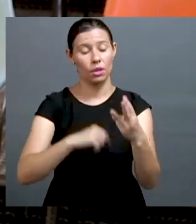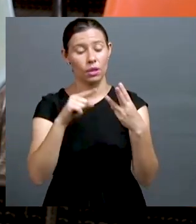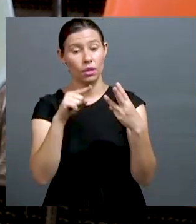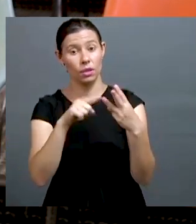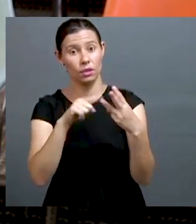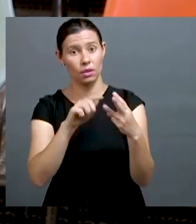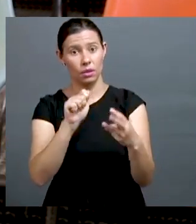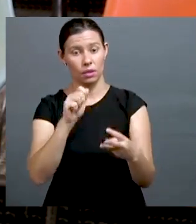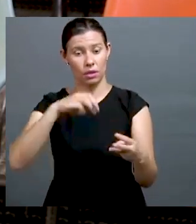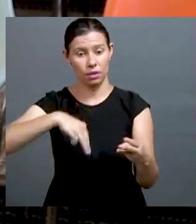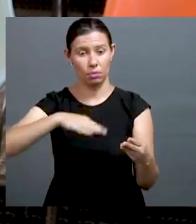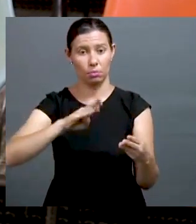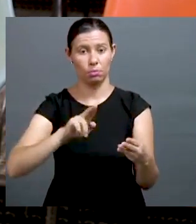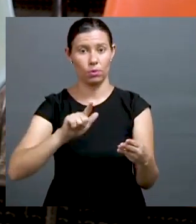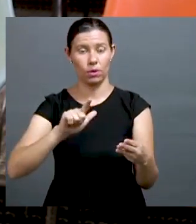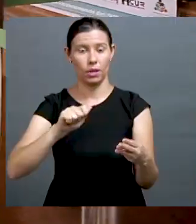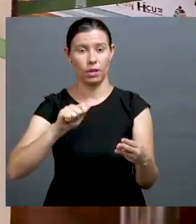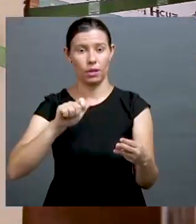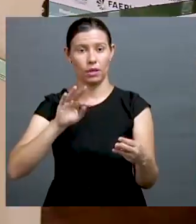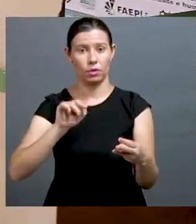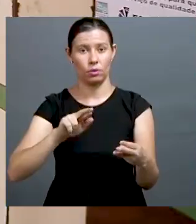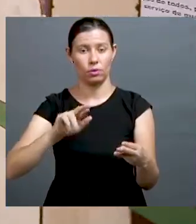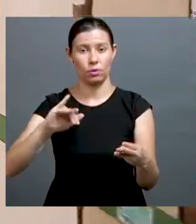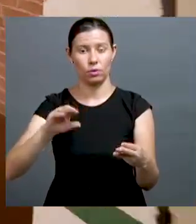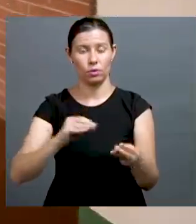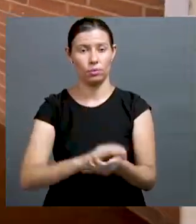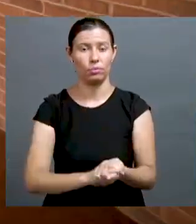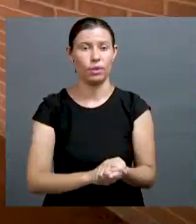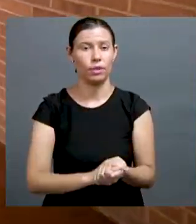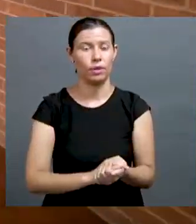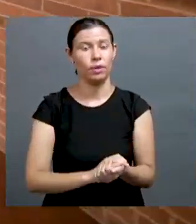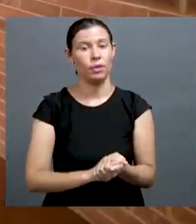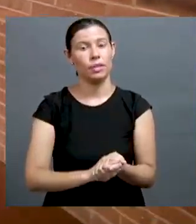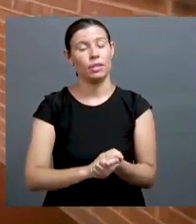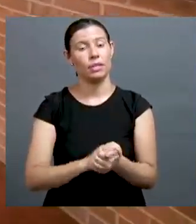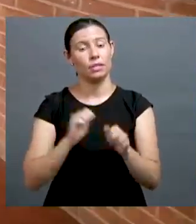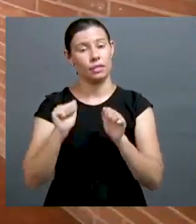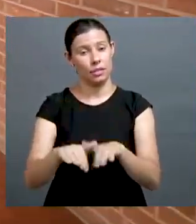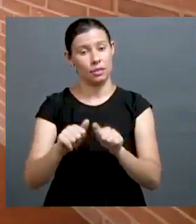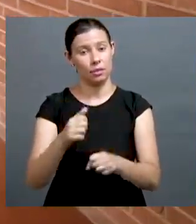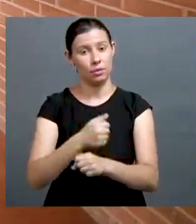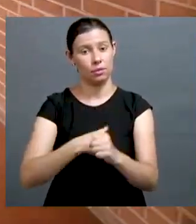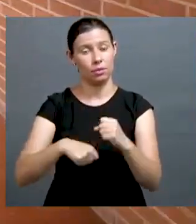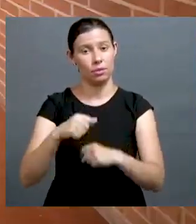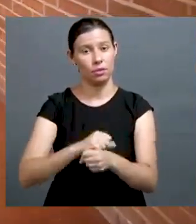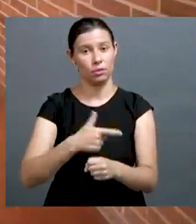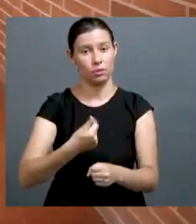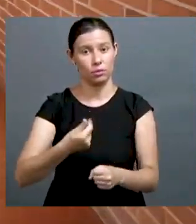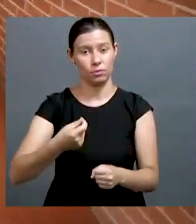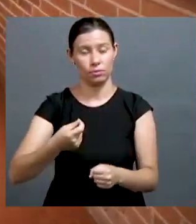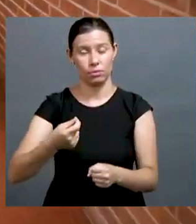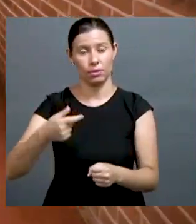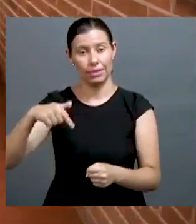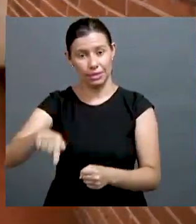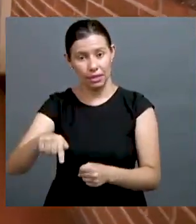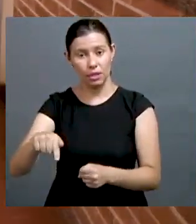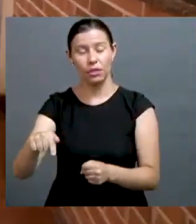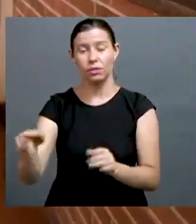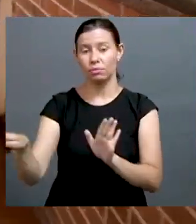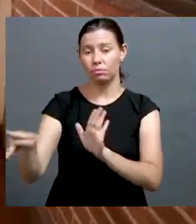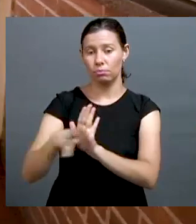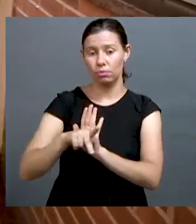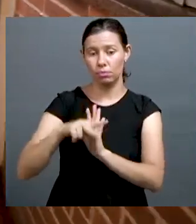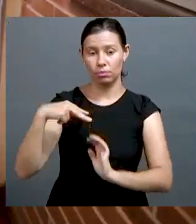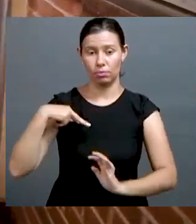E o ambulatório. Então, em setembro de 2007, abre o primeiro ambulatório, né, no